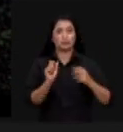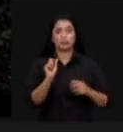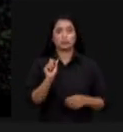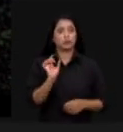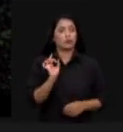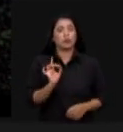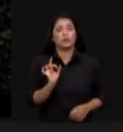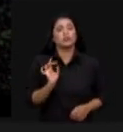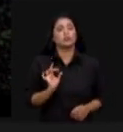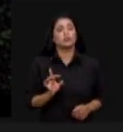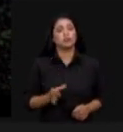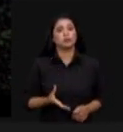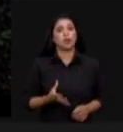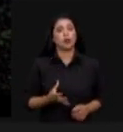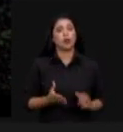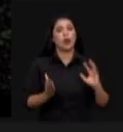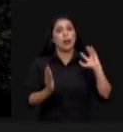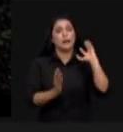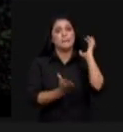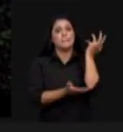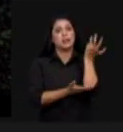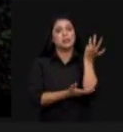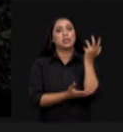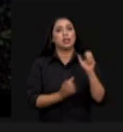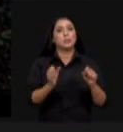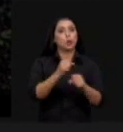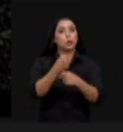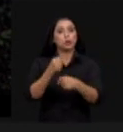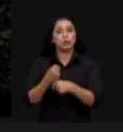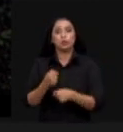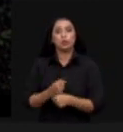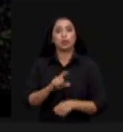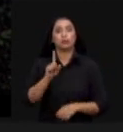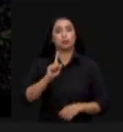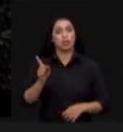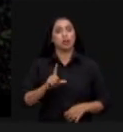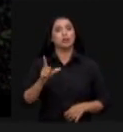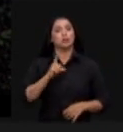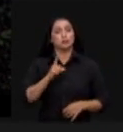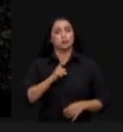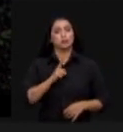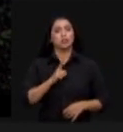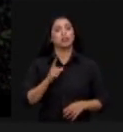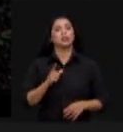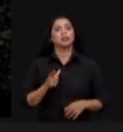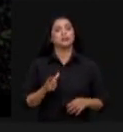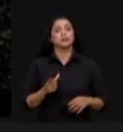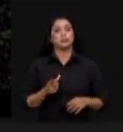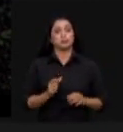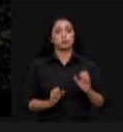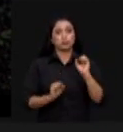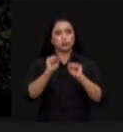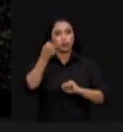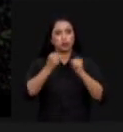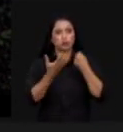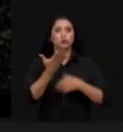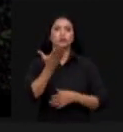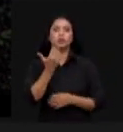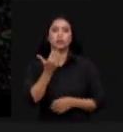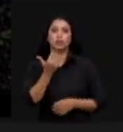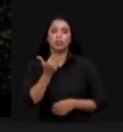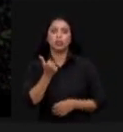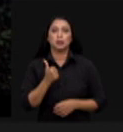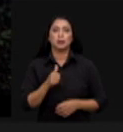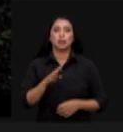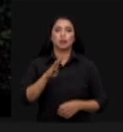simplesmente não é só a madeira da construção civil nós estamos aí na construção civil estamos na indústria de alimentos com